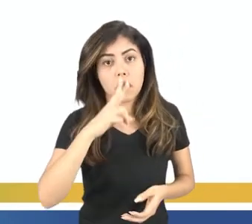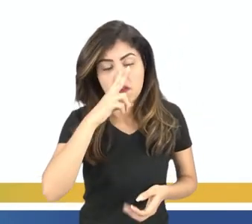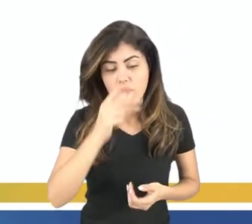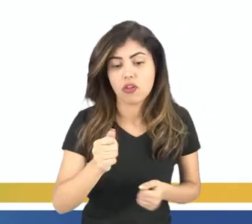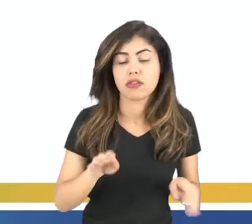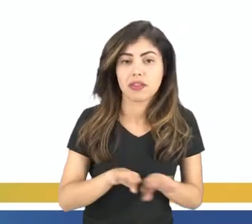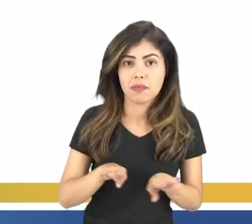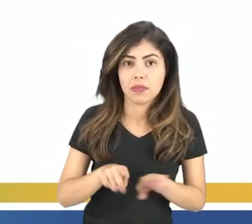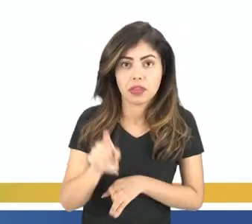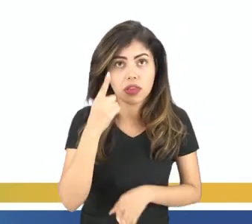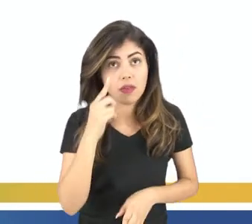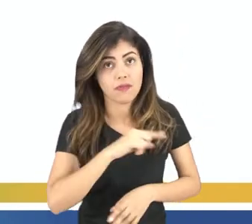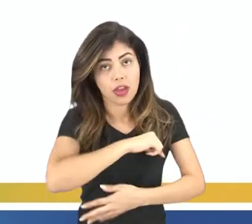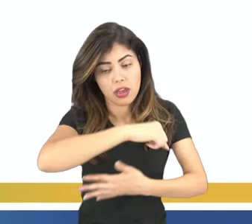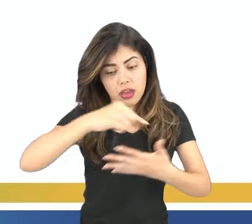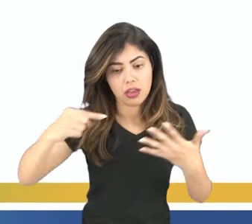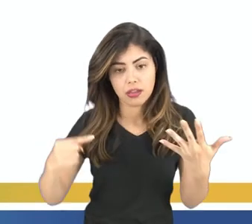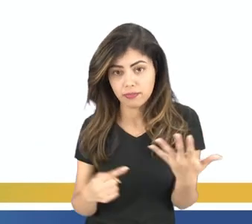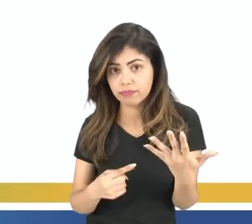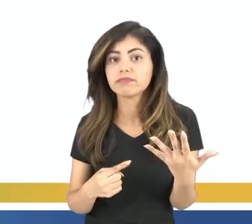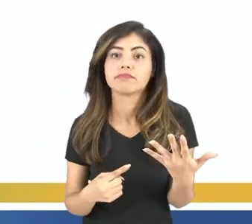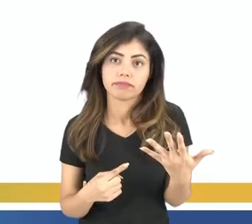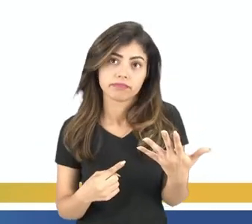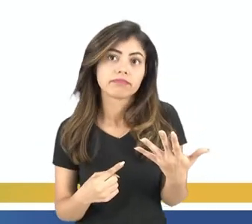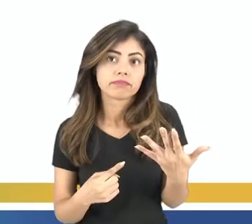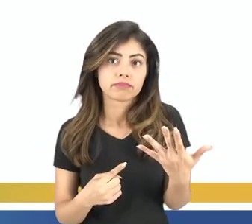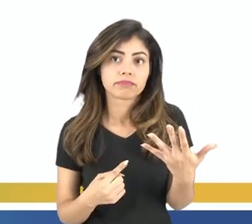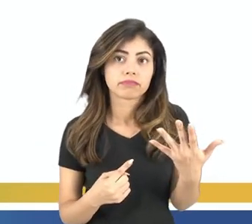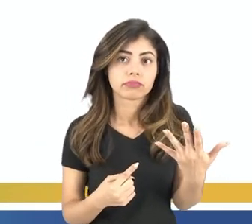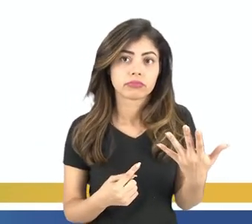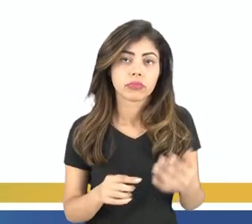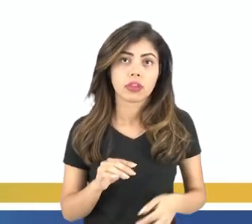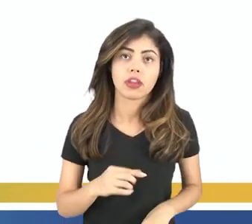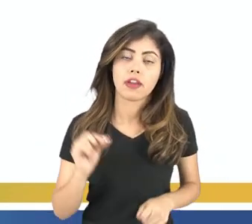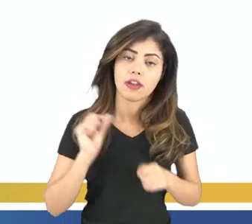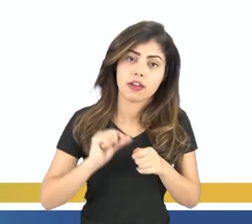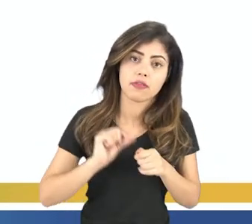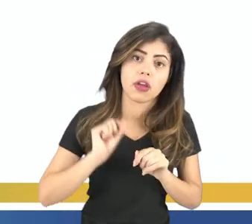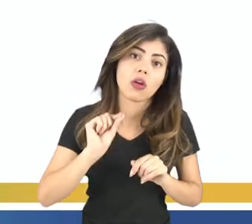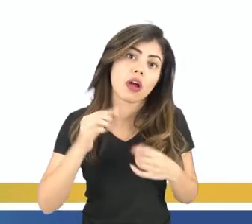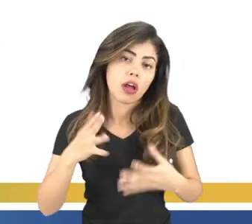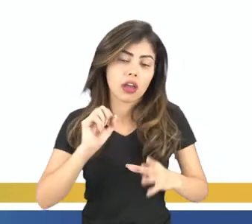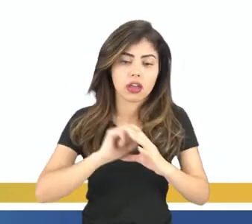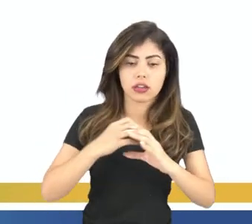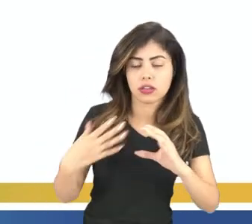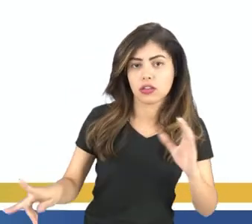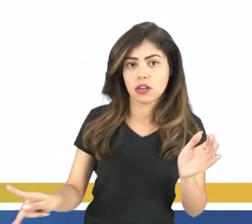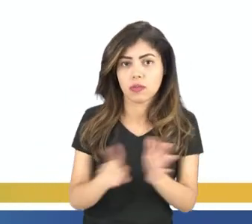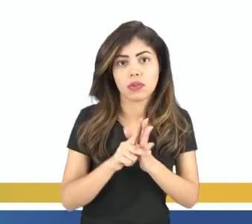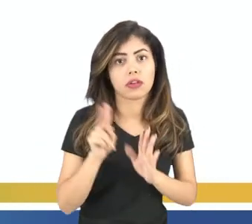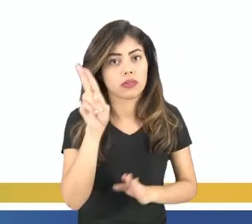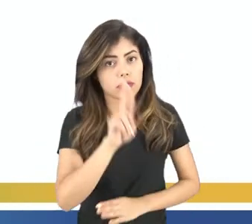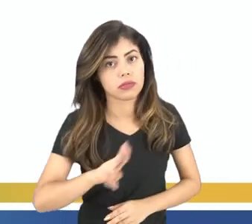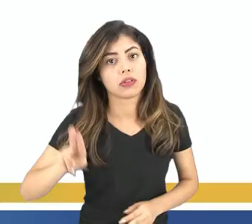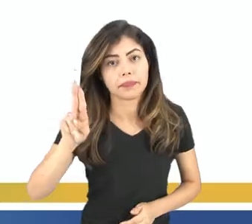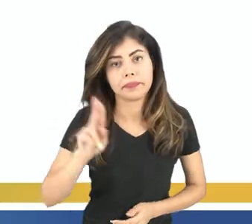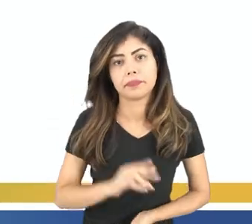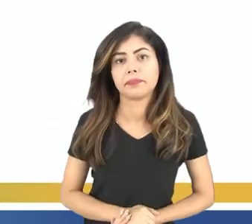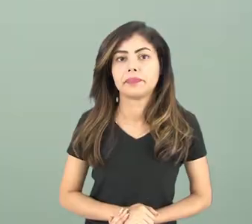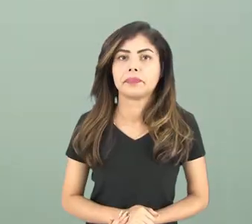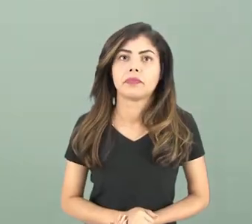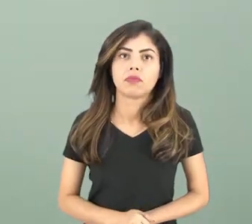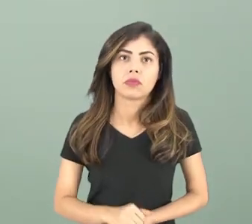forte e observa que tem vários modelos. Esses modelos aí são feitos de acordo com as características de sua aplicação.